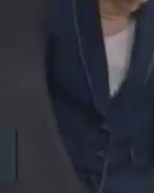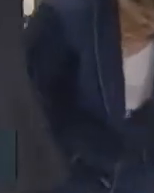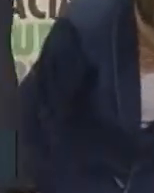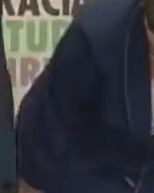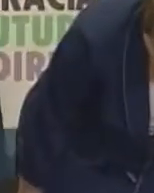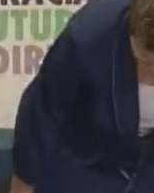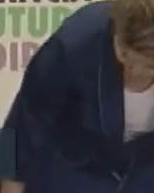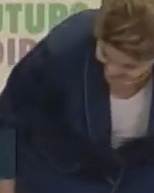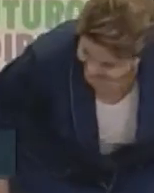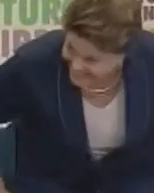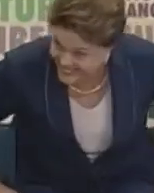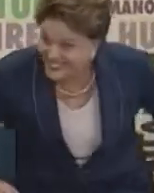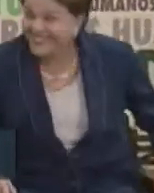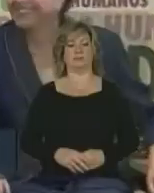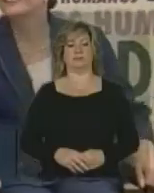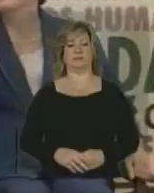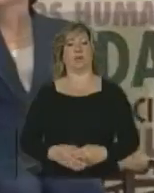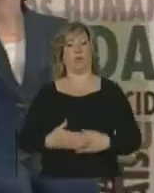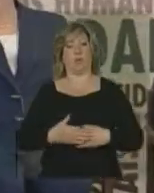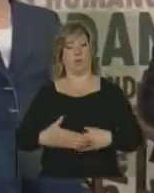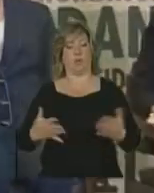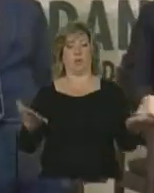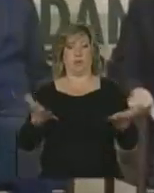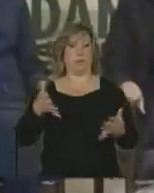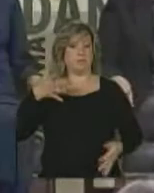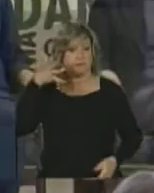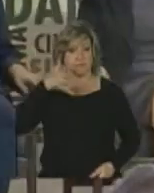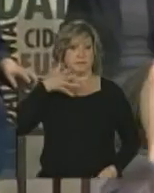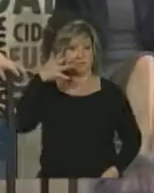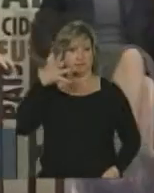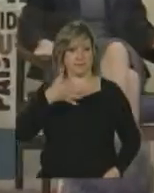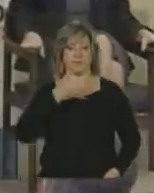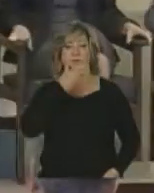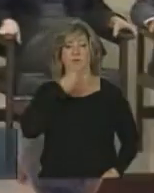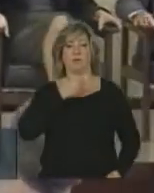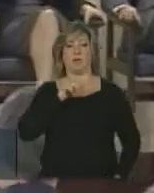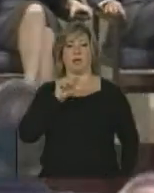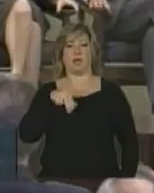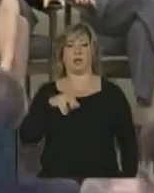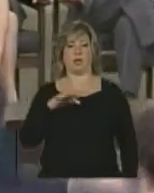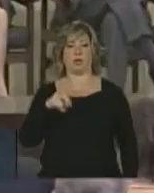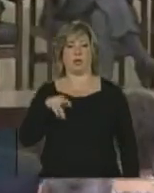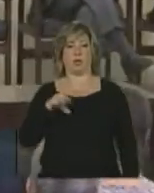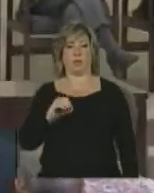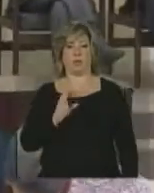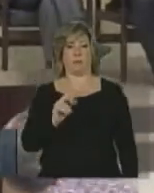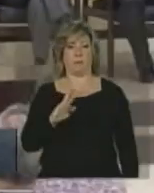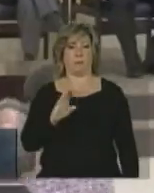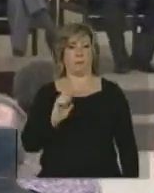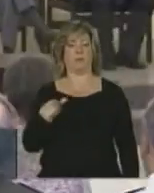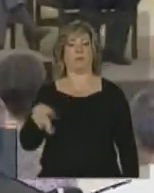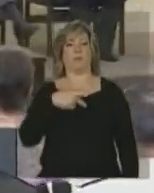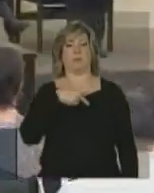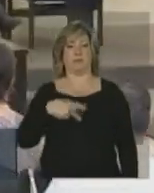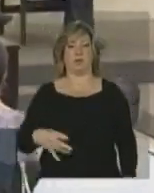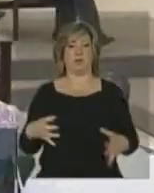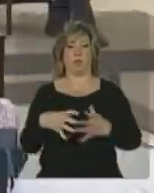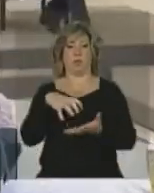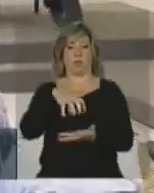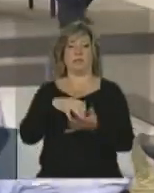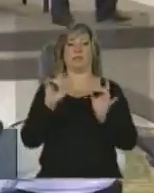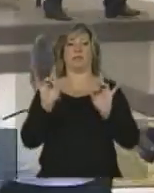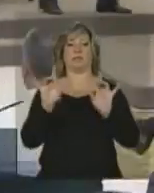A seguir, convidamos a fazer uso da palavra o senhor Antônio Rodrigues Barbosa, presidente da Comissão